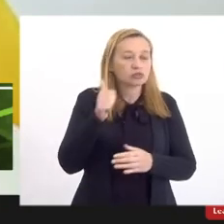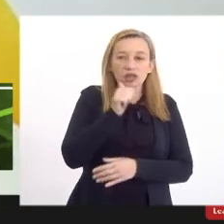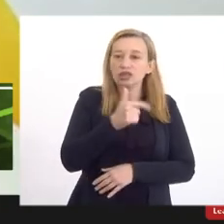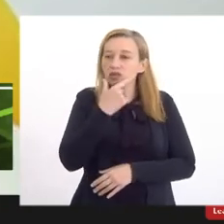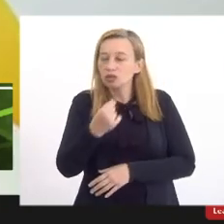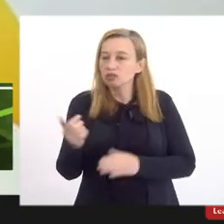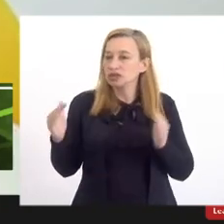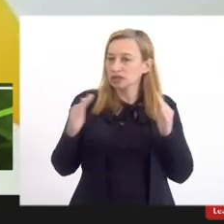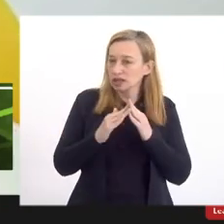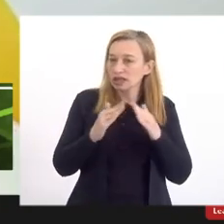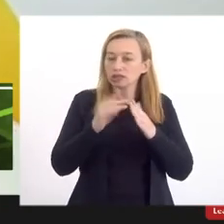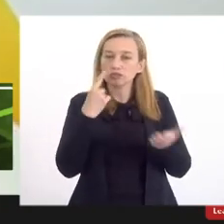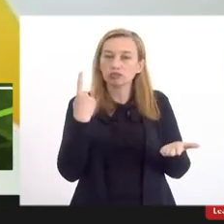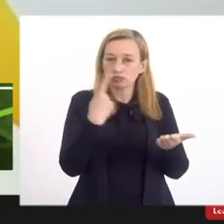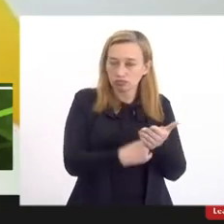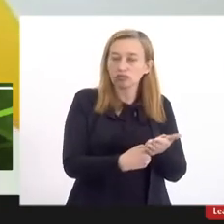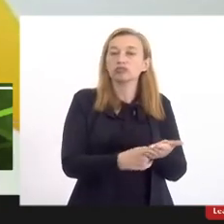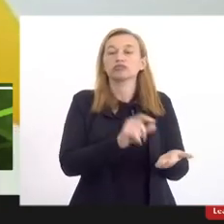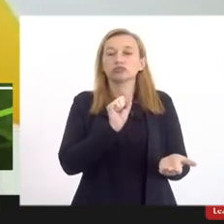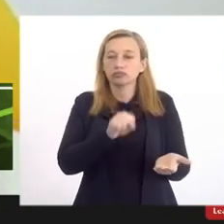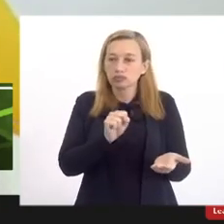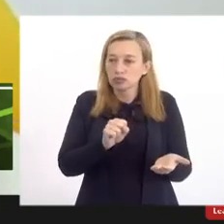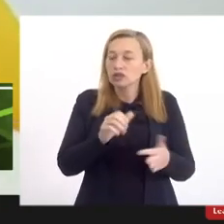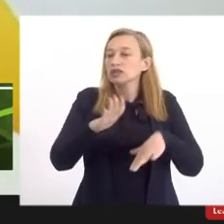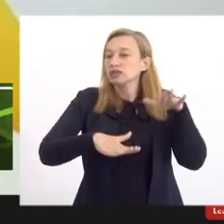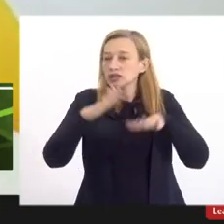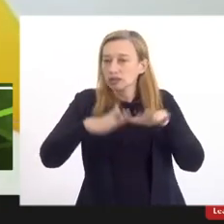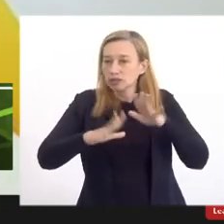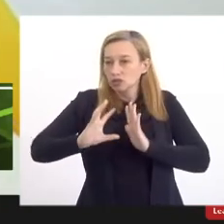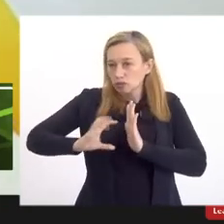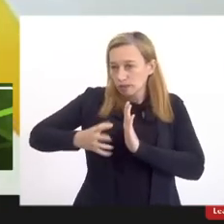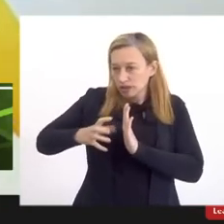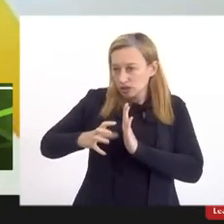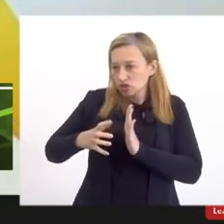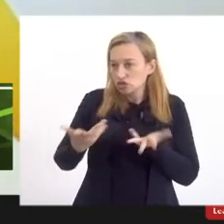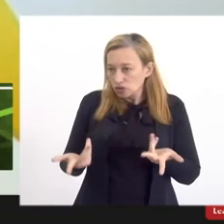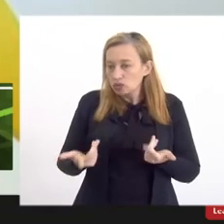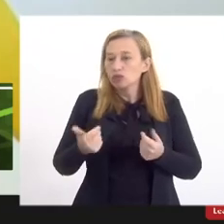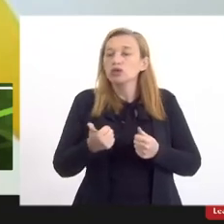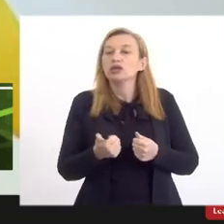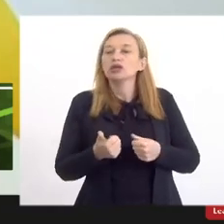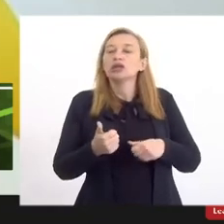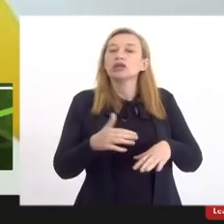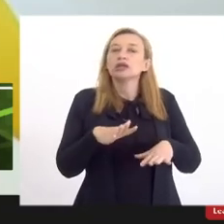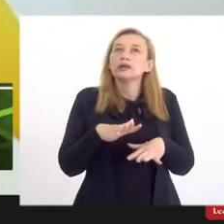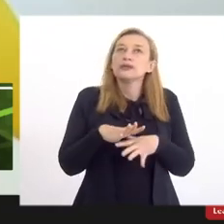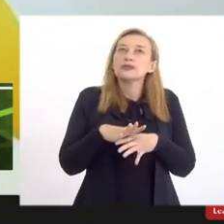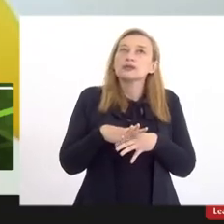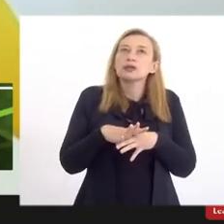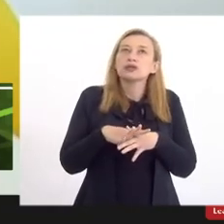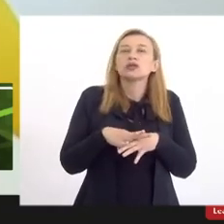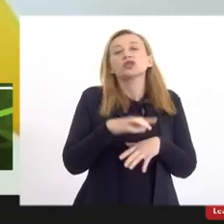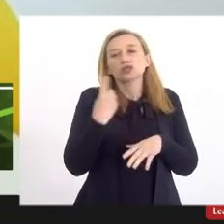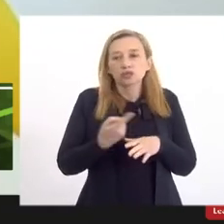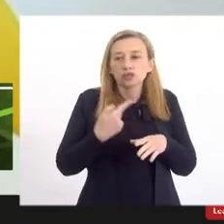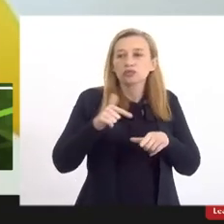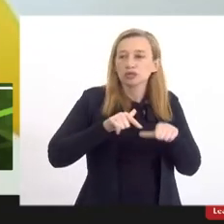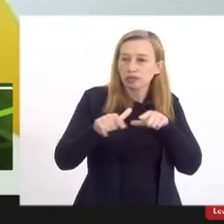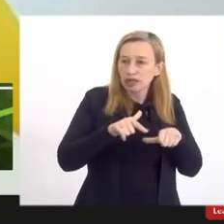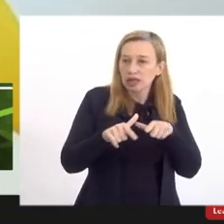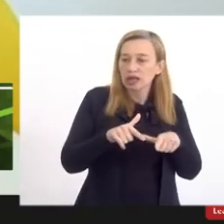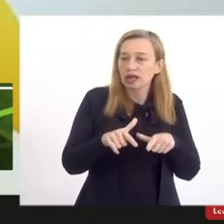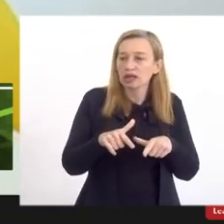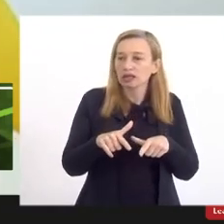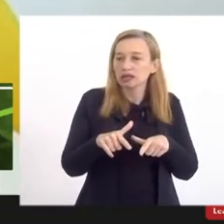comprometidos com isso independente das posições que estamos assumindo nesse debate e vamos trabalhar para que ele